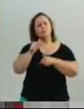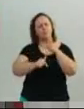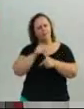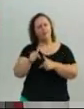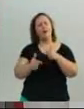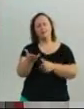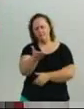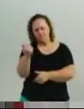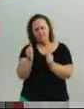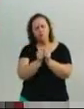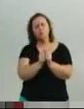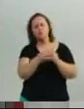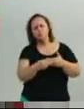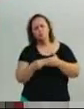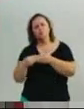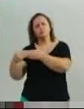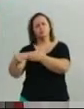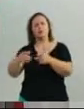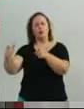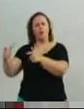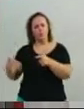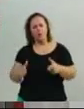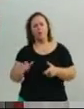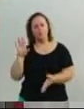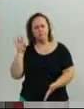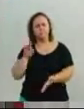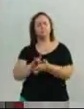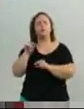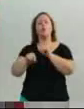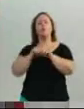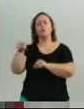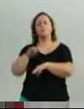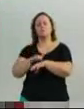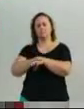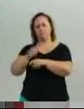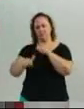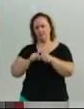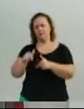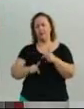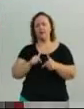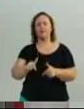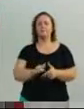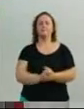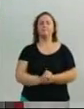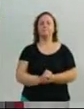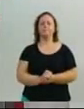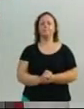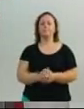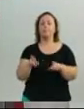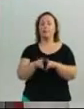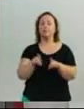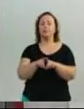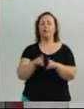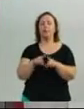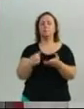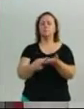para poder explicar para cada vereador o que realmente ele tem feito. E também gostaria de fazer uma convocação para a final do